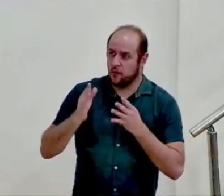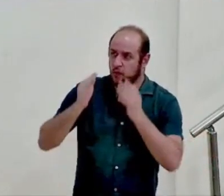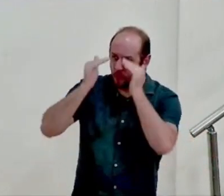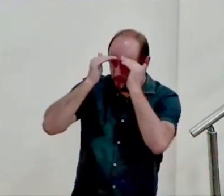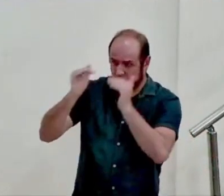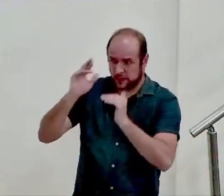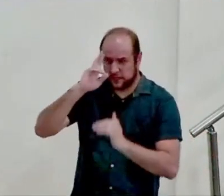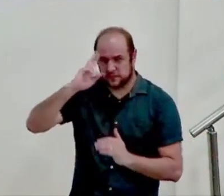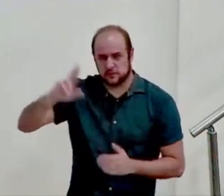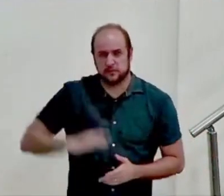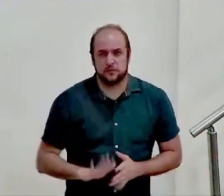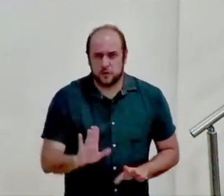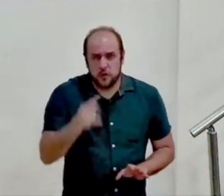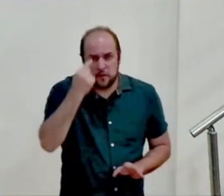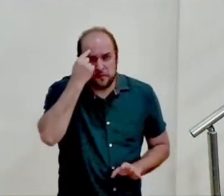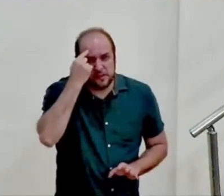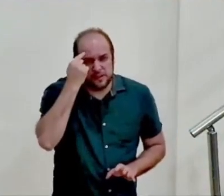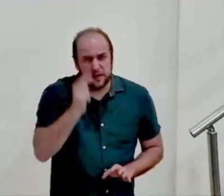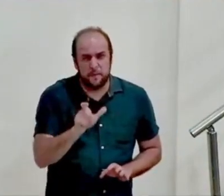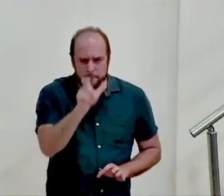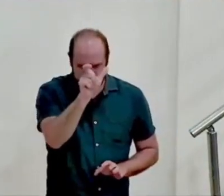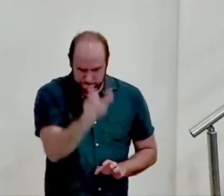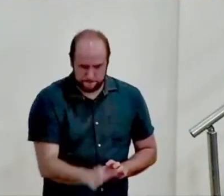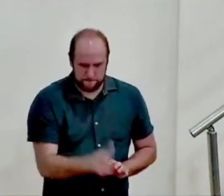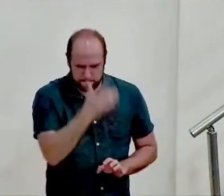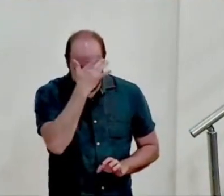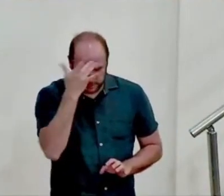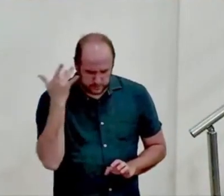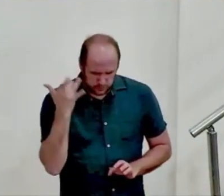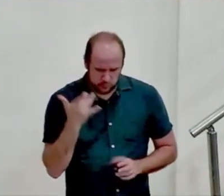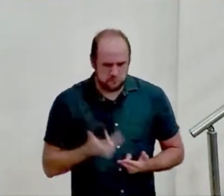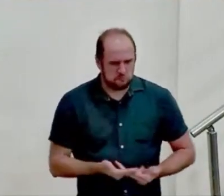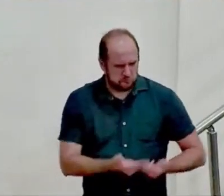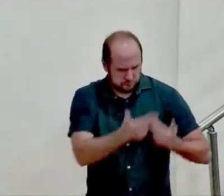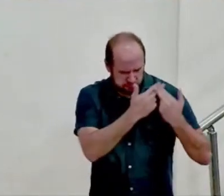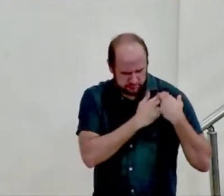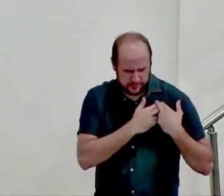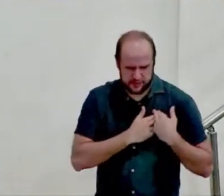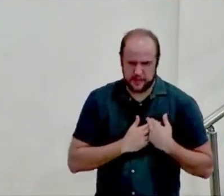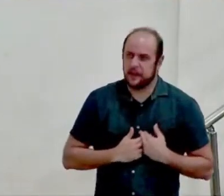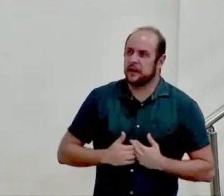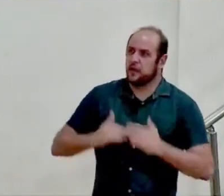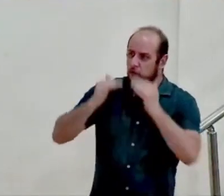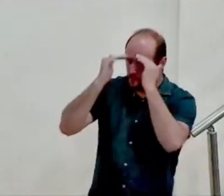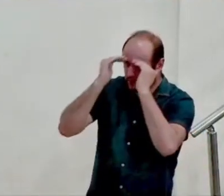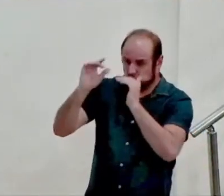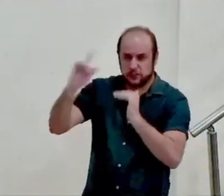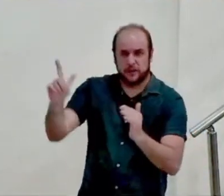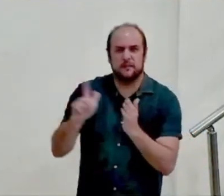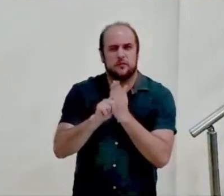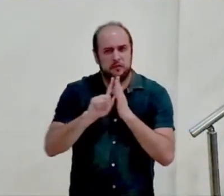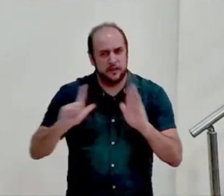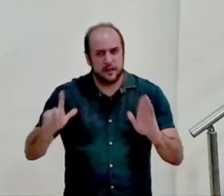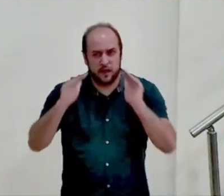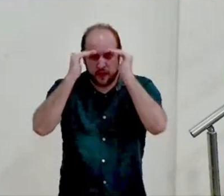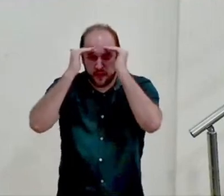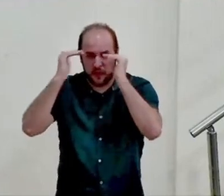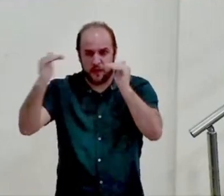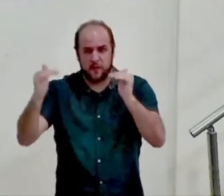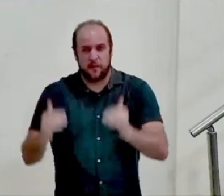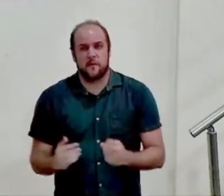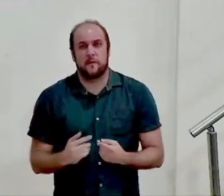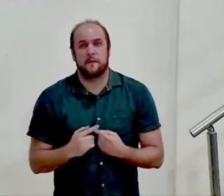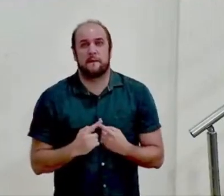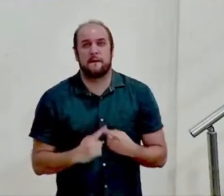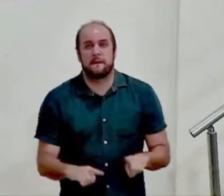essa pessoa é tão profundamente comprometida em sua lealdade moral a Deus que é insultado